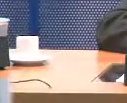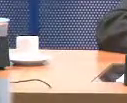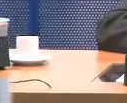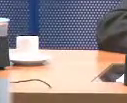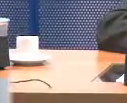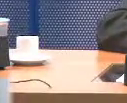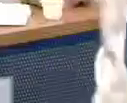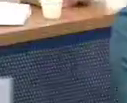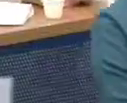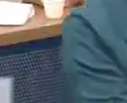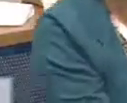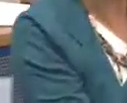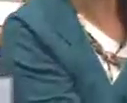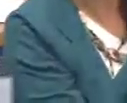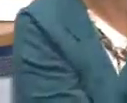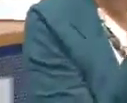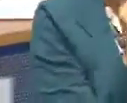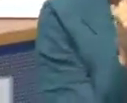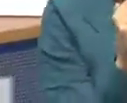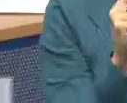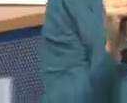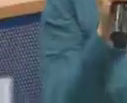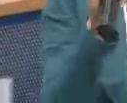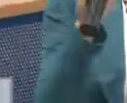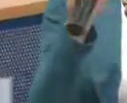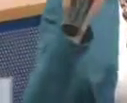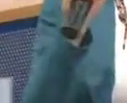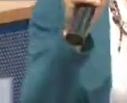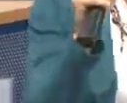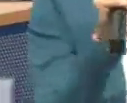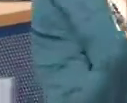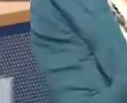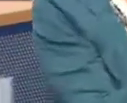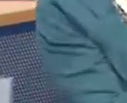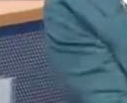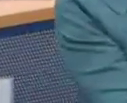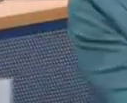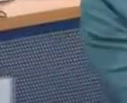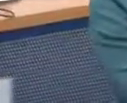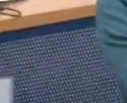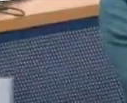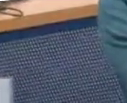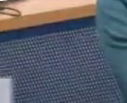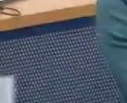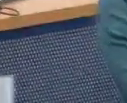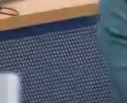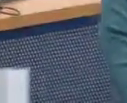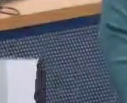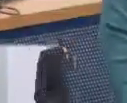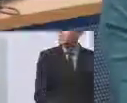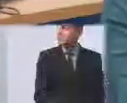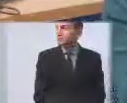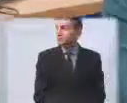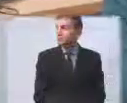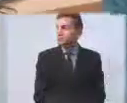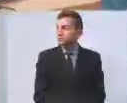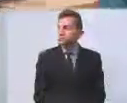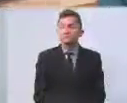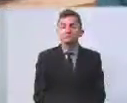bom dia a todos e todas. Meu nome é Lúcia, eu sou de uma ONG, Projeto Meninos e Meninos de Rua,